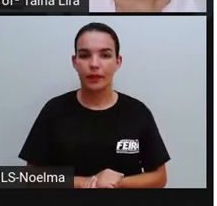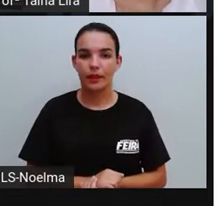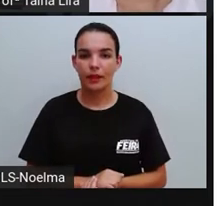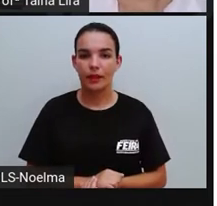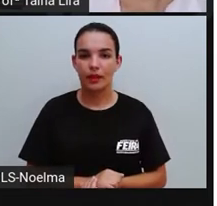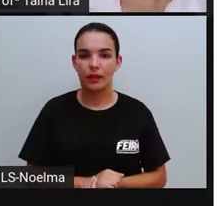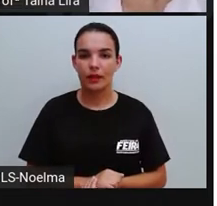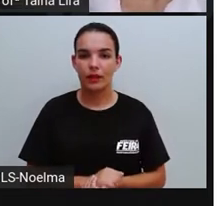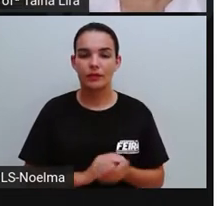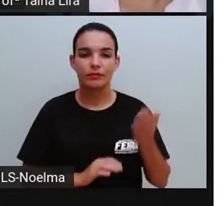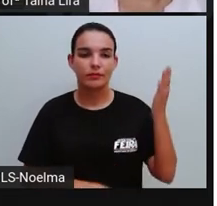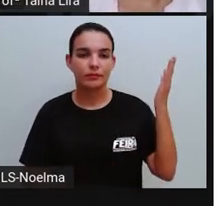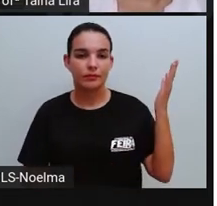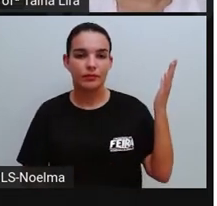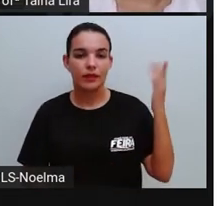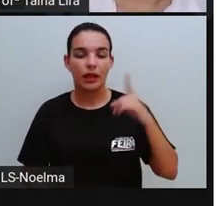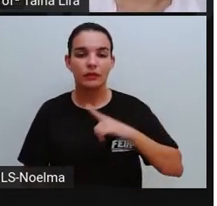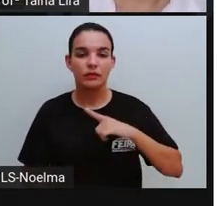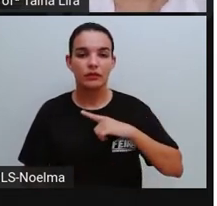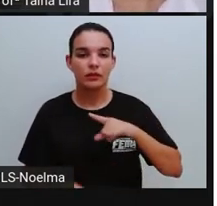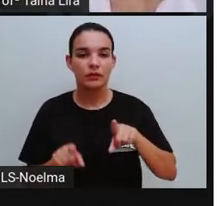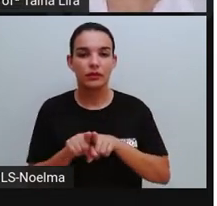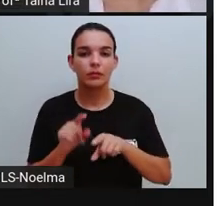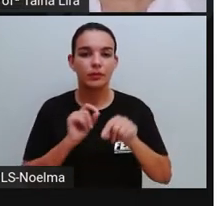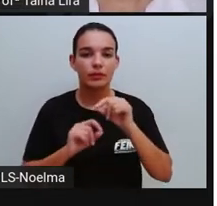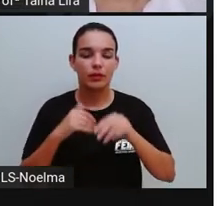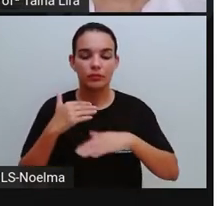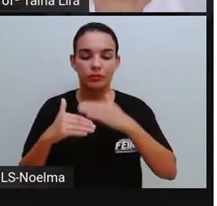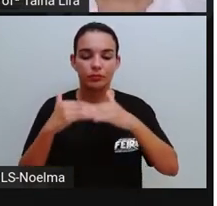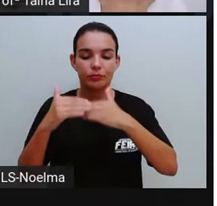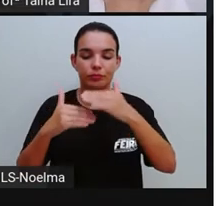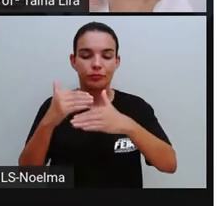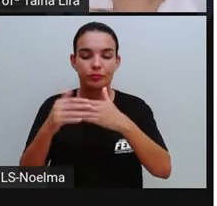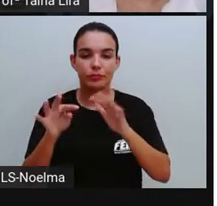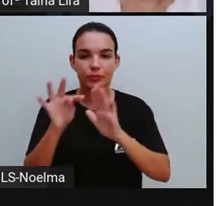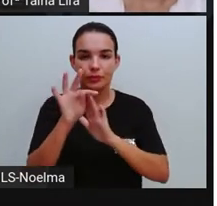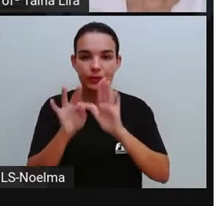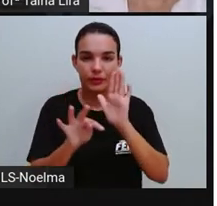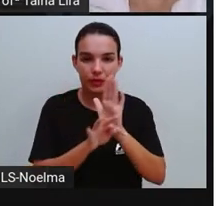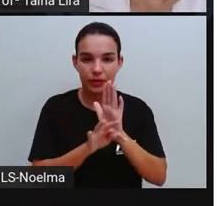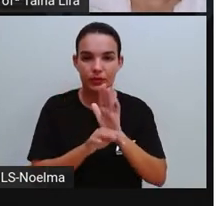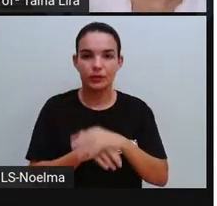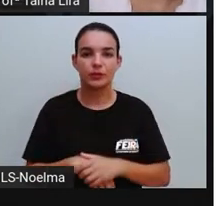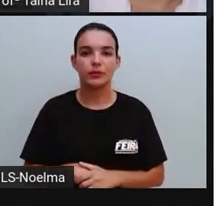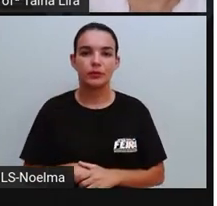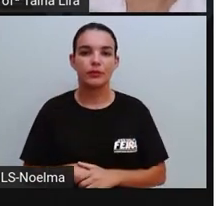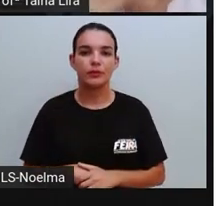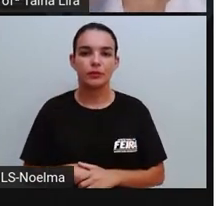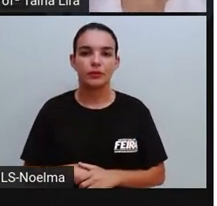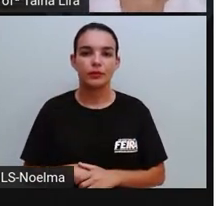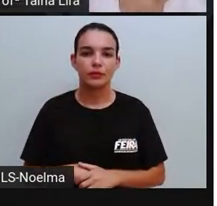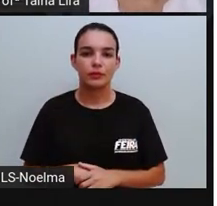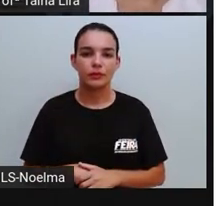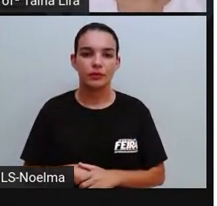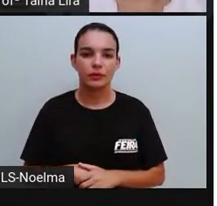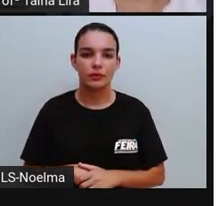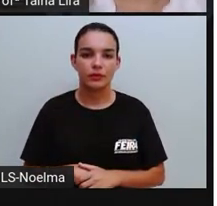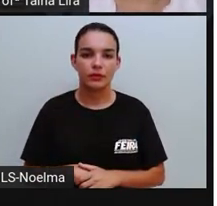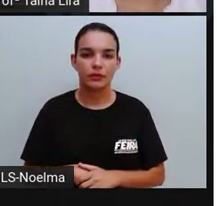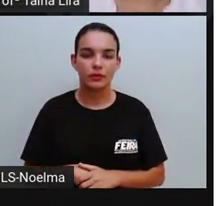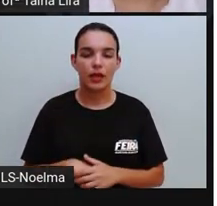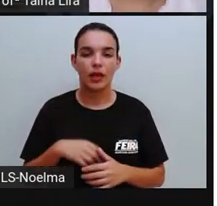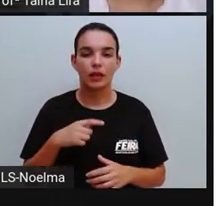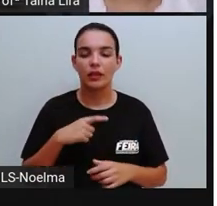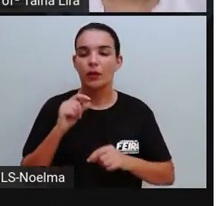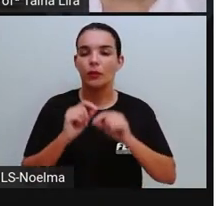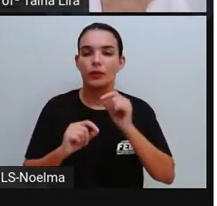Então, o desenvolvimento do texto, que vai vir realmente a parte dos relatos. Tudo que aconteceu ali na